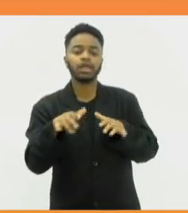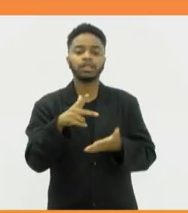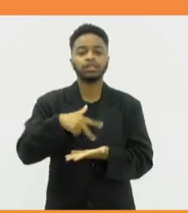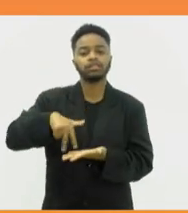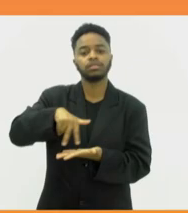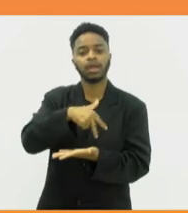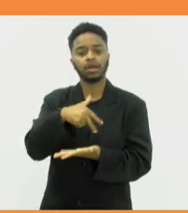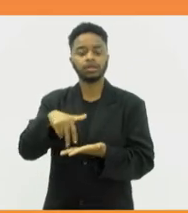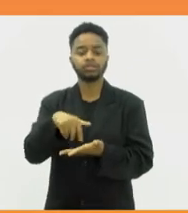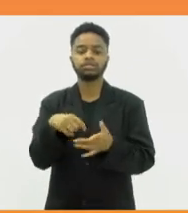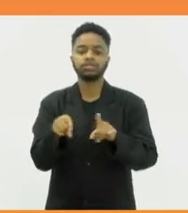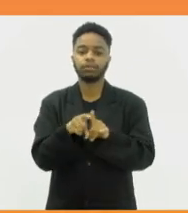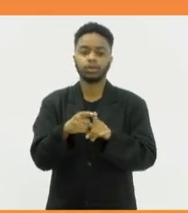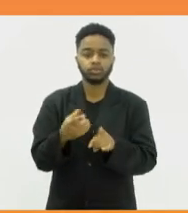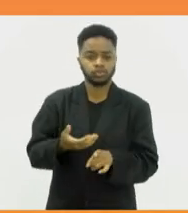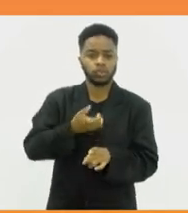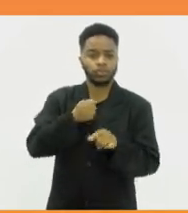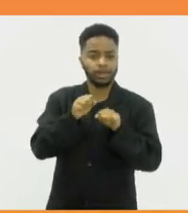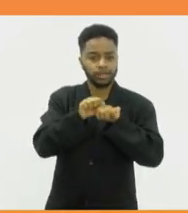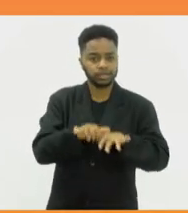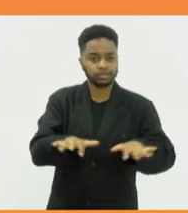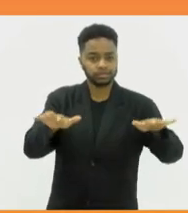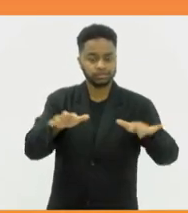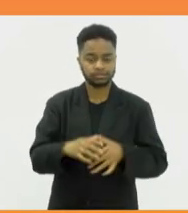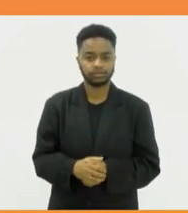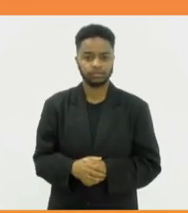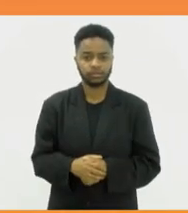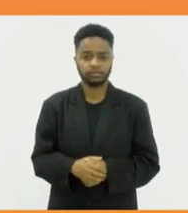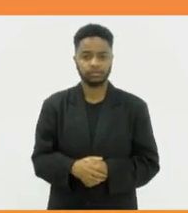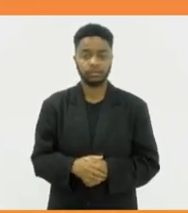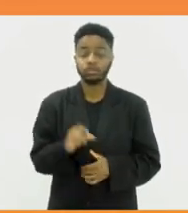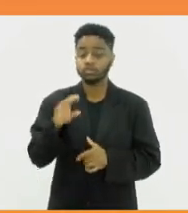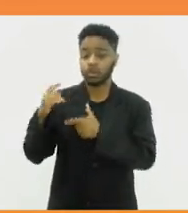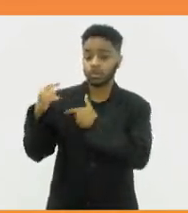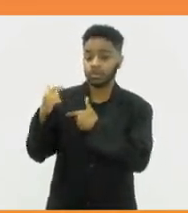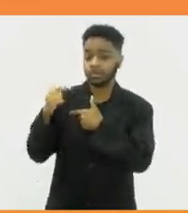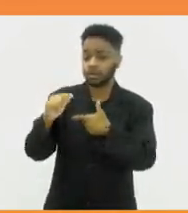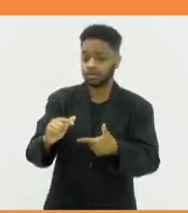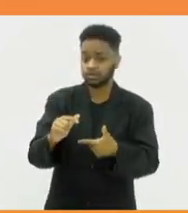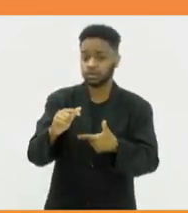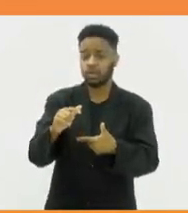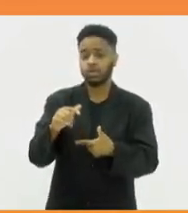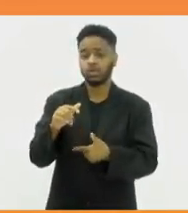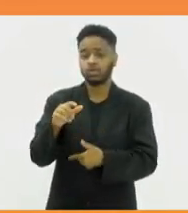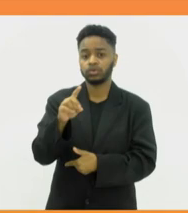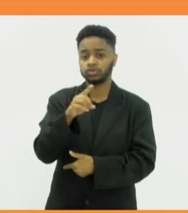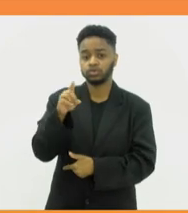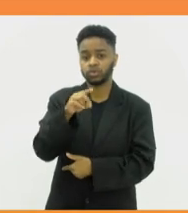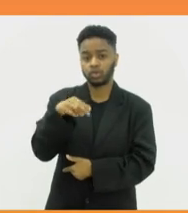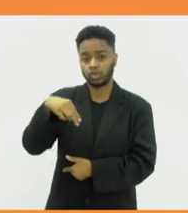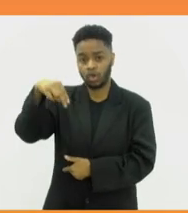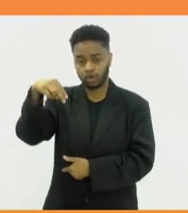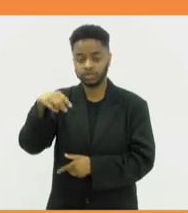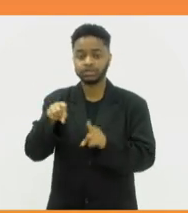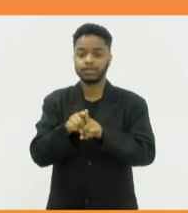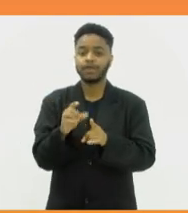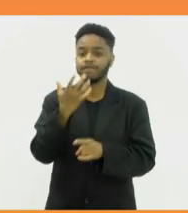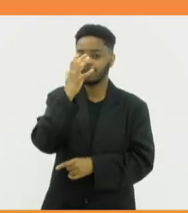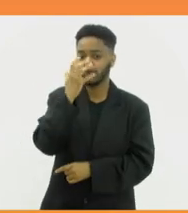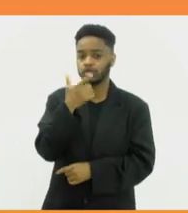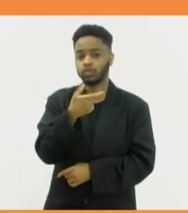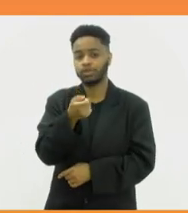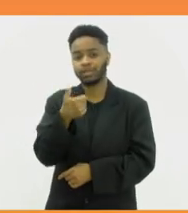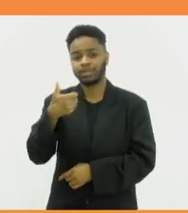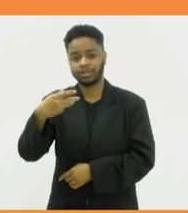frequentadores e muitas surpresas. O baile não é só tradicional na Zona Norte do Rio. Desde fevereiro de 2013, se tornou o